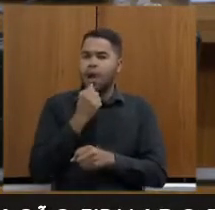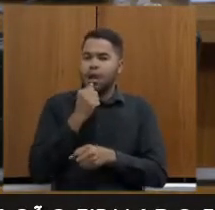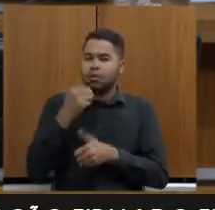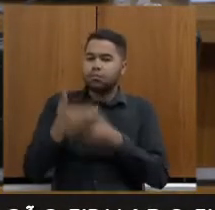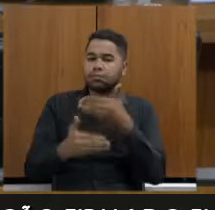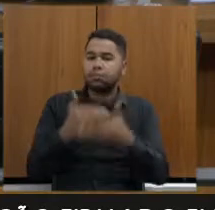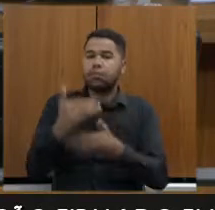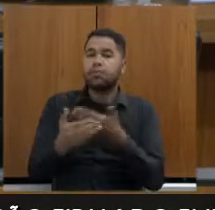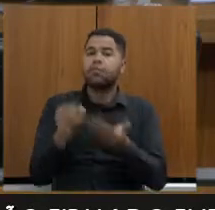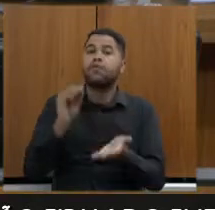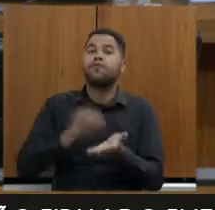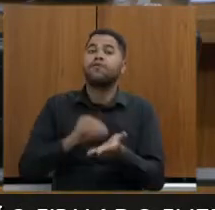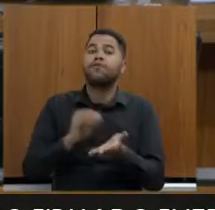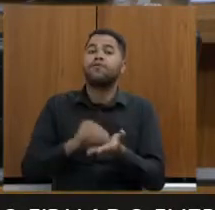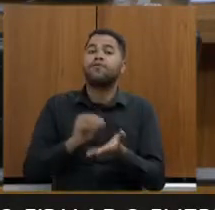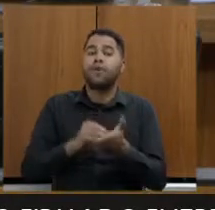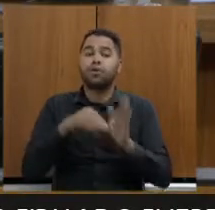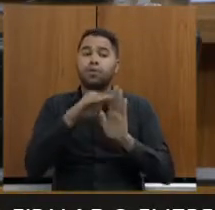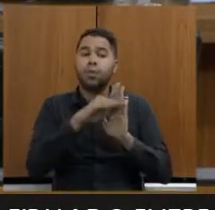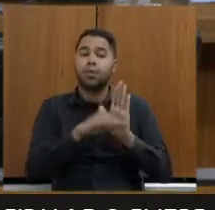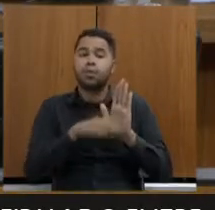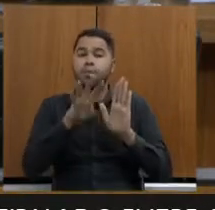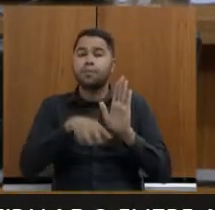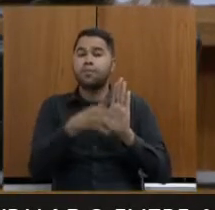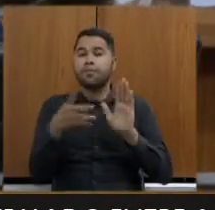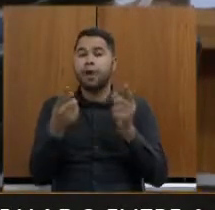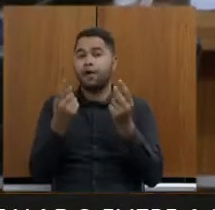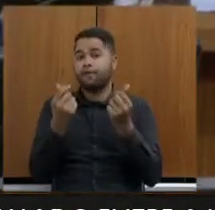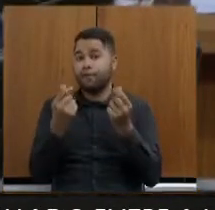por falta do cumprimento do cronograma financeiro?